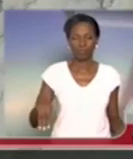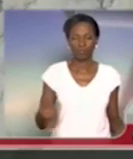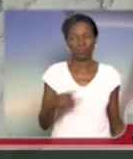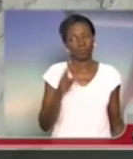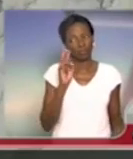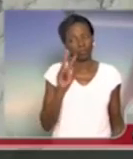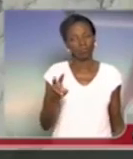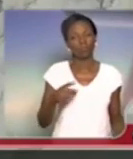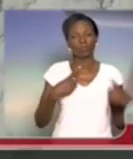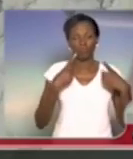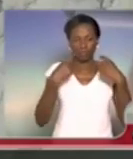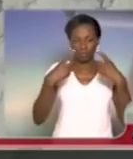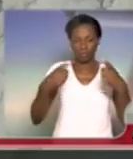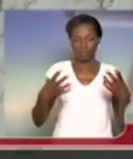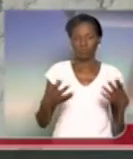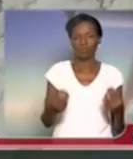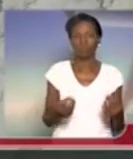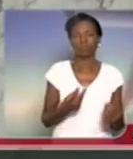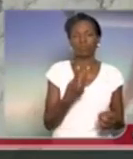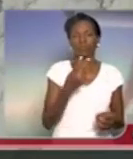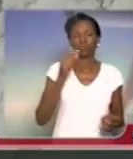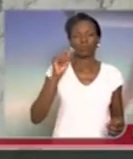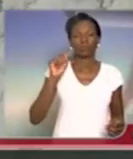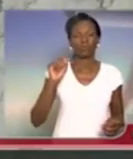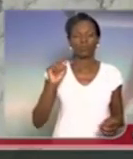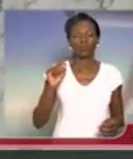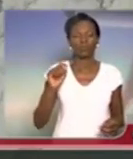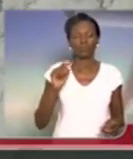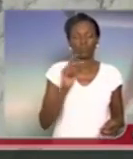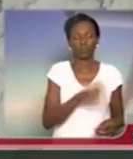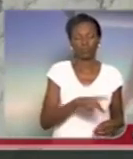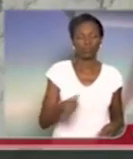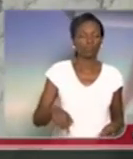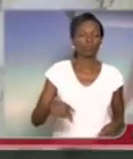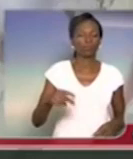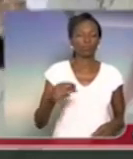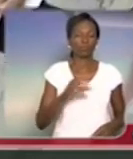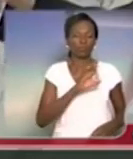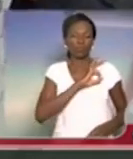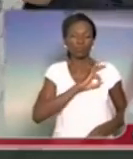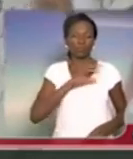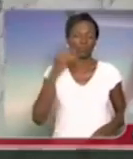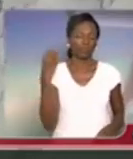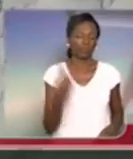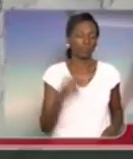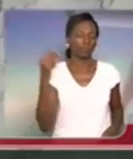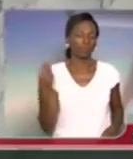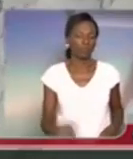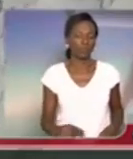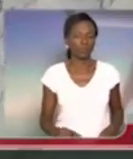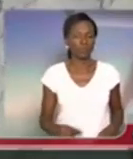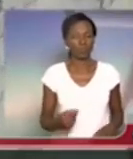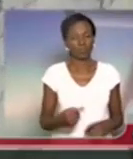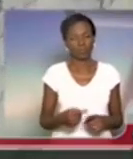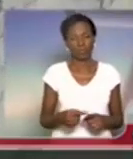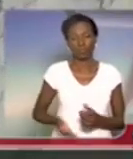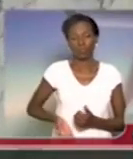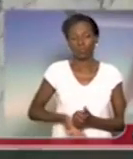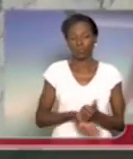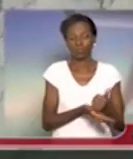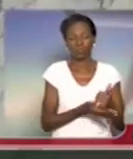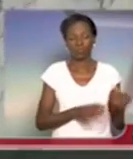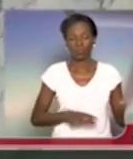foram espancados pela polícia militar, professores que apoiam o movimento,